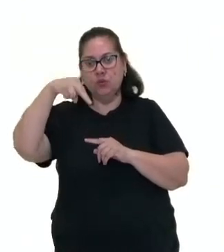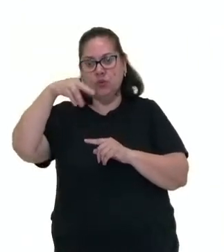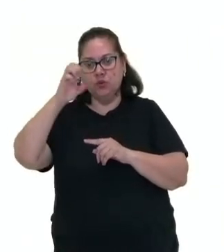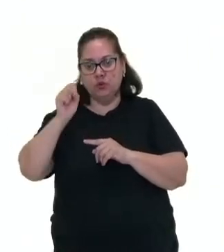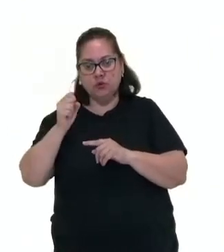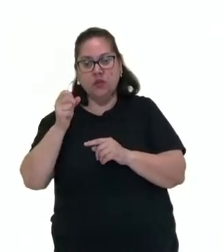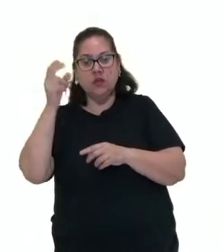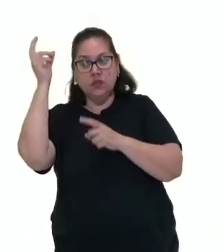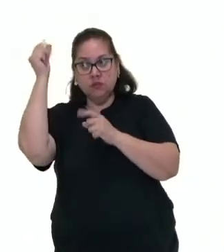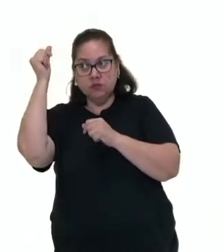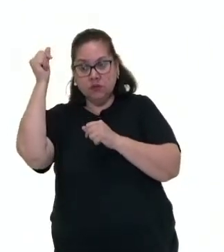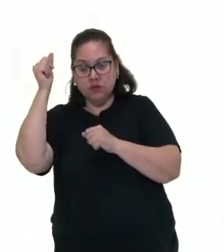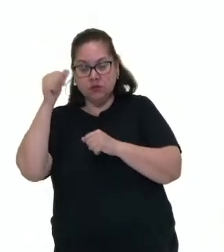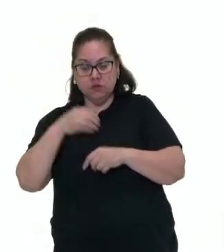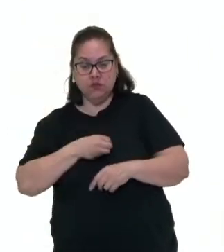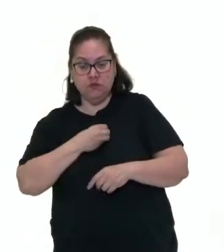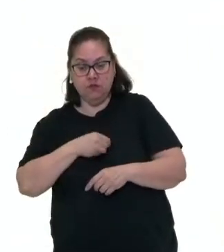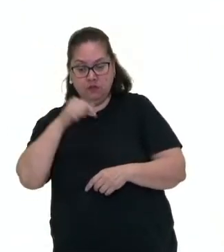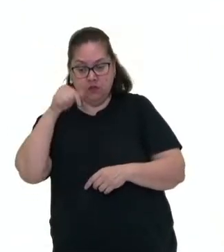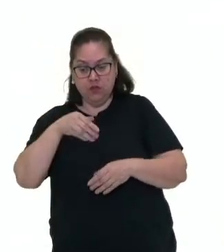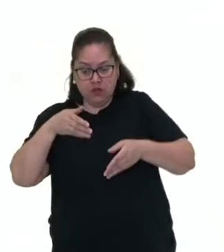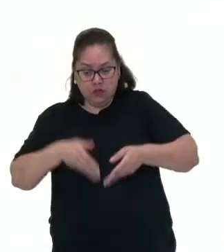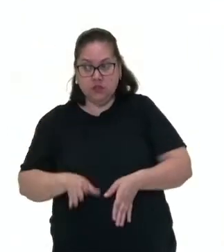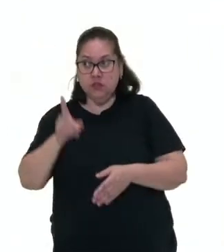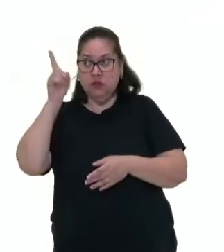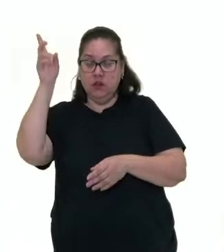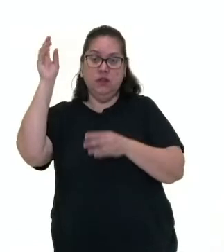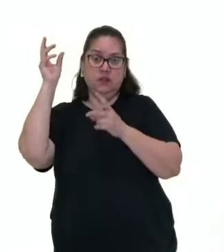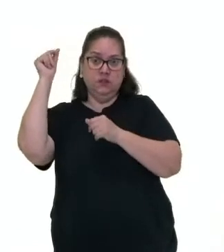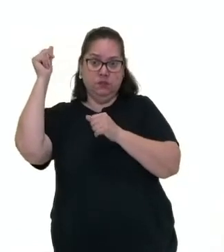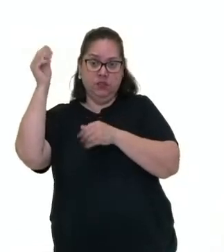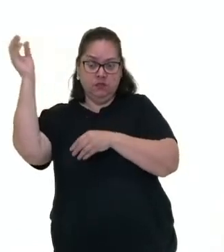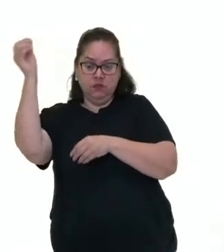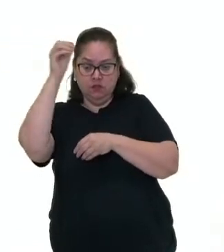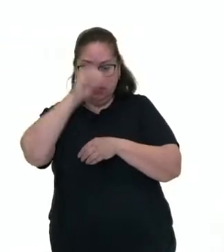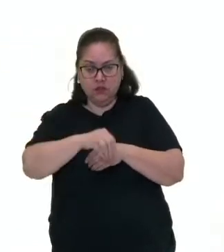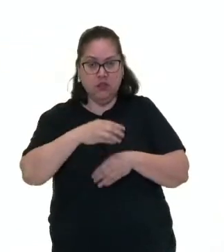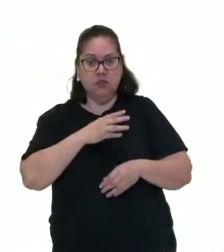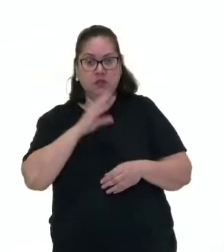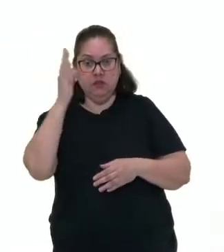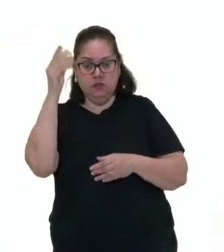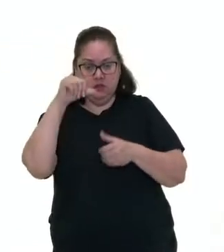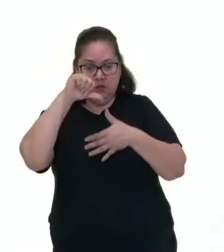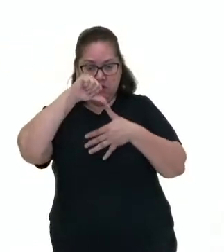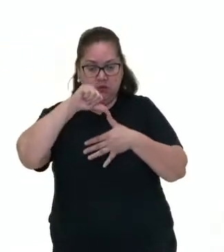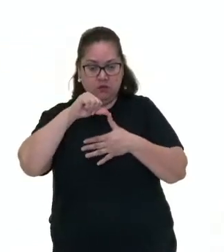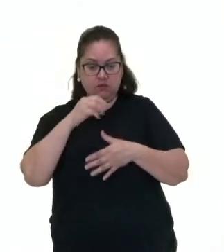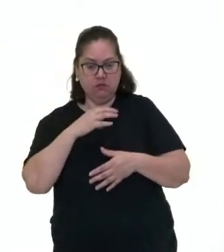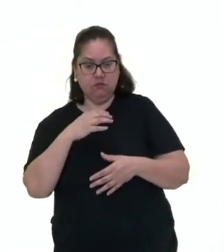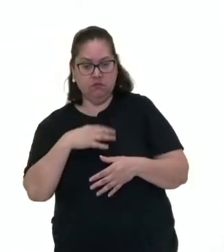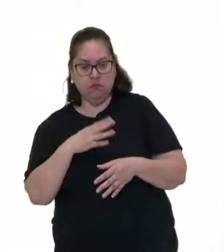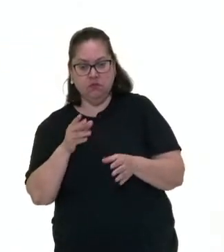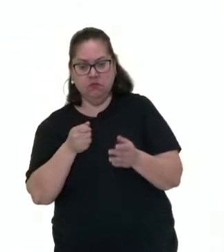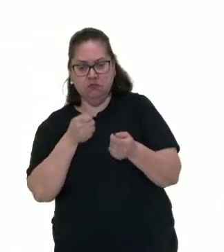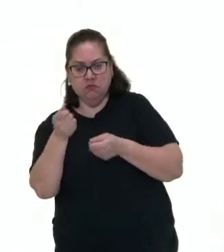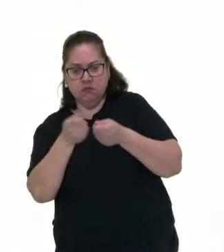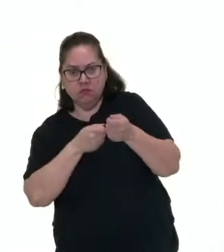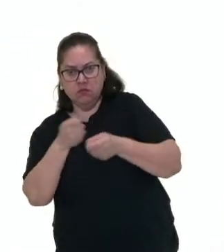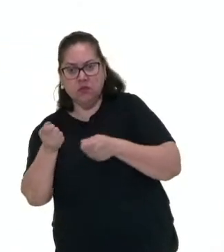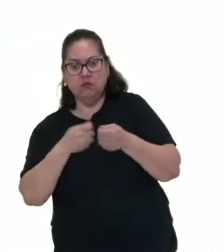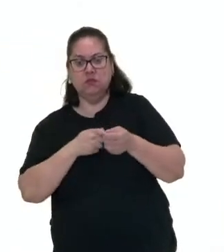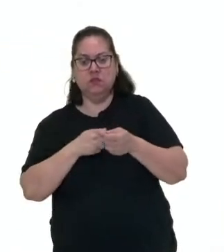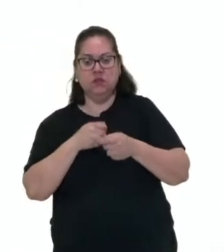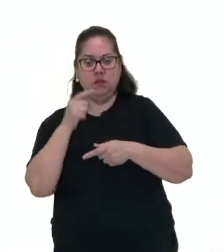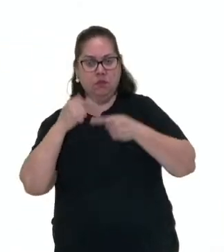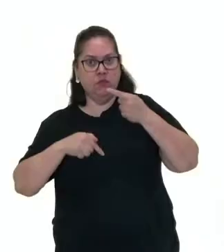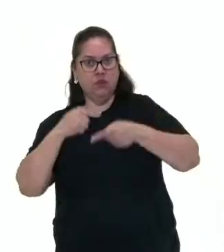viviam na América. Então, pessoas que nasceram na Espanha e que viviam na América e ocupavam cargos na administração, cargos